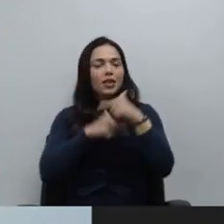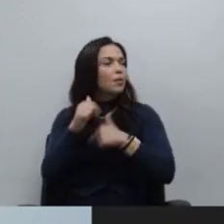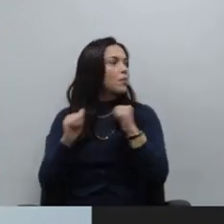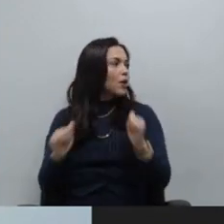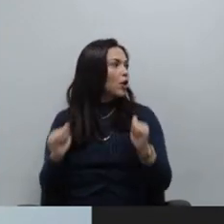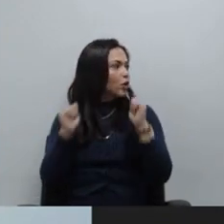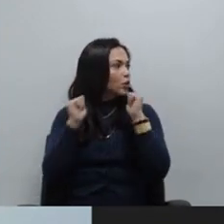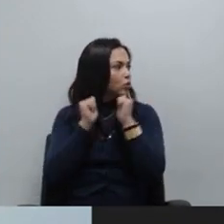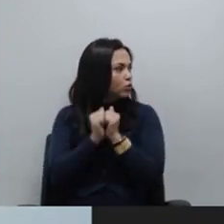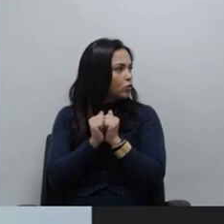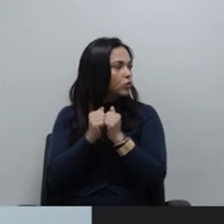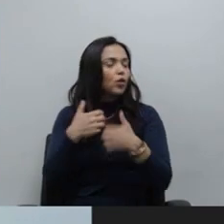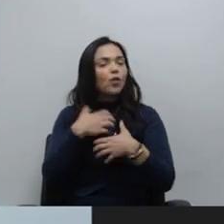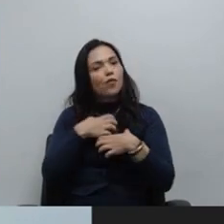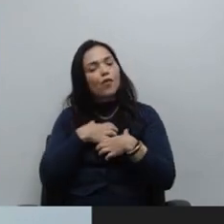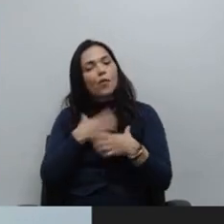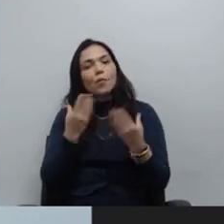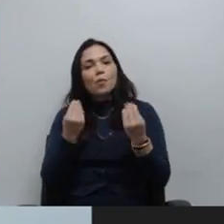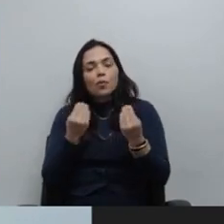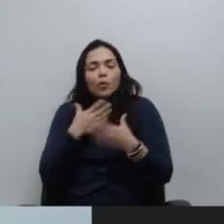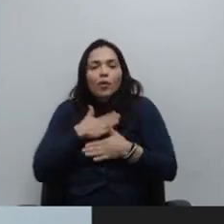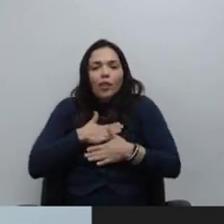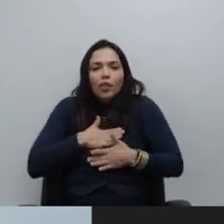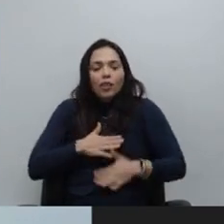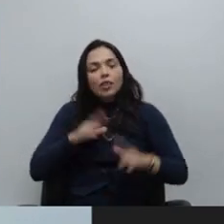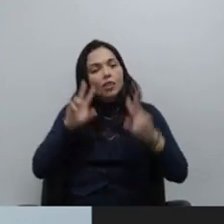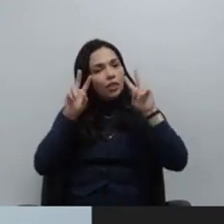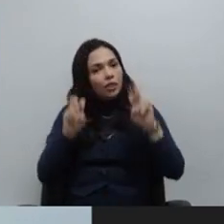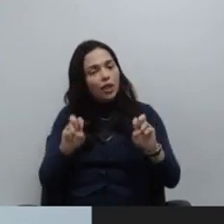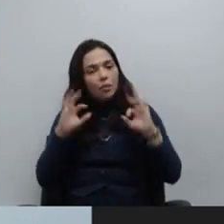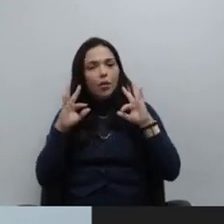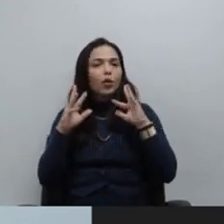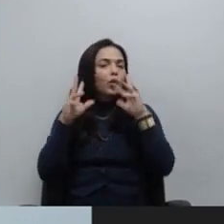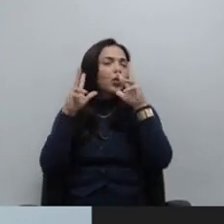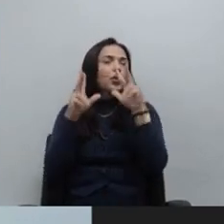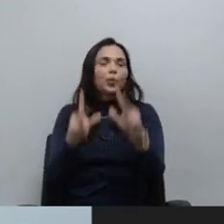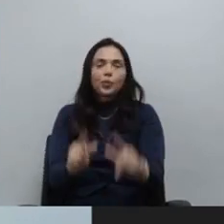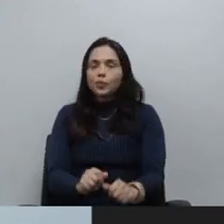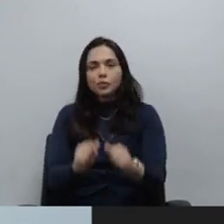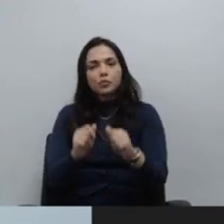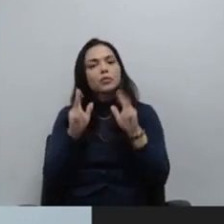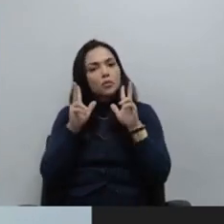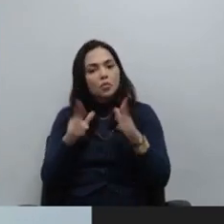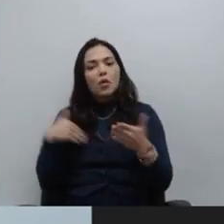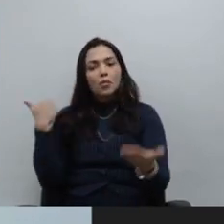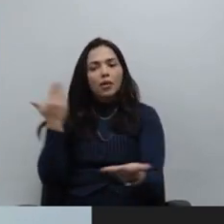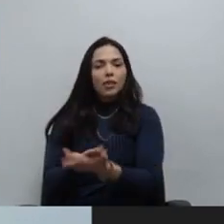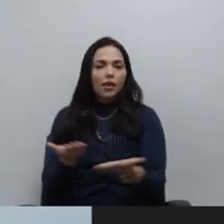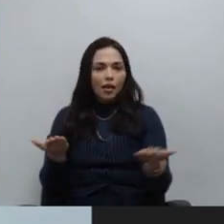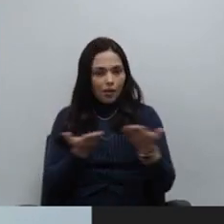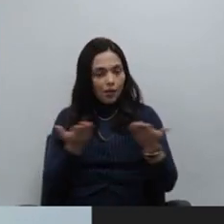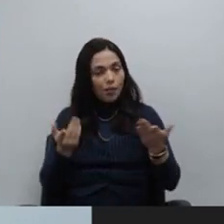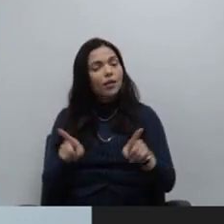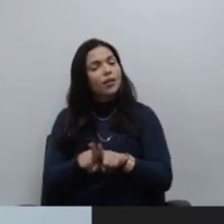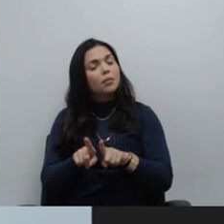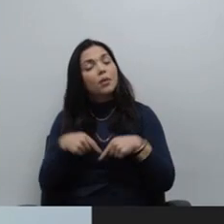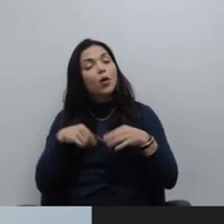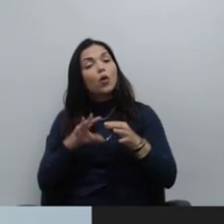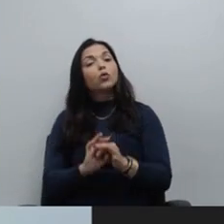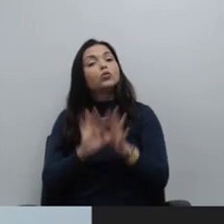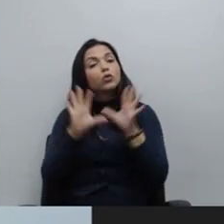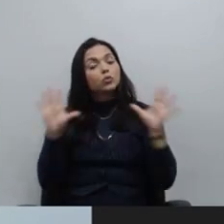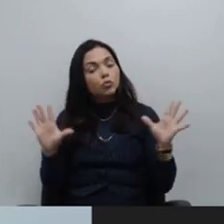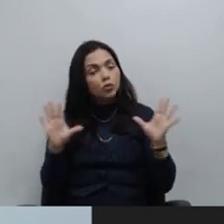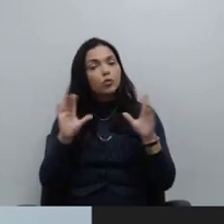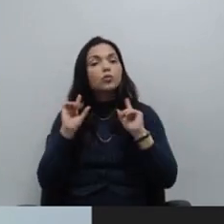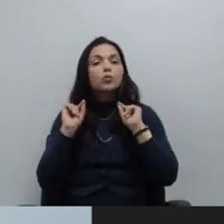tranquila e dialogando sobre todos os temas, como tem sido até agora. E me coloco, inclusive, à disposição no